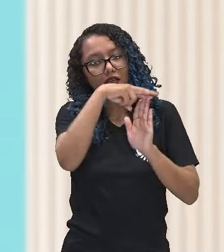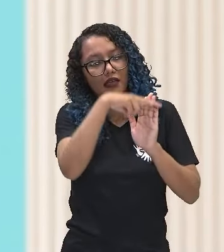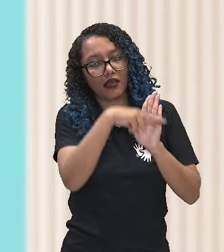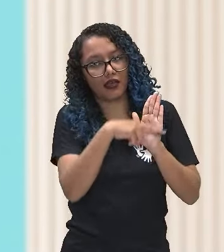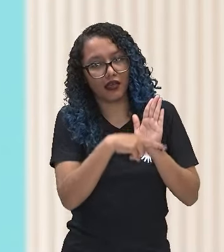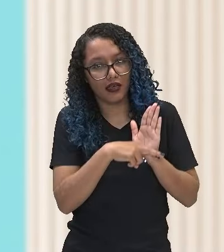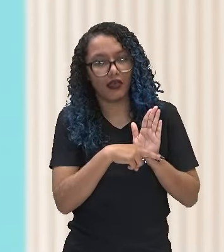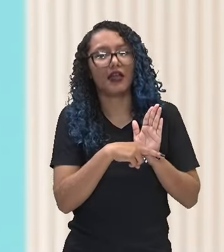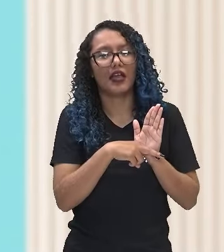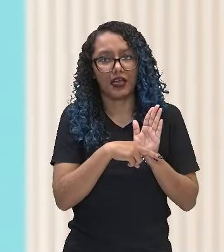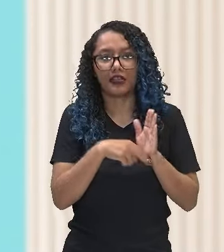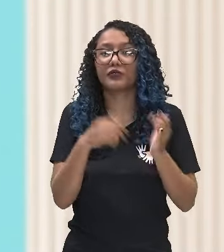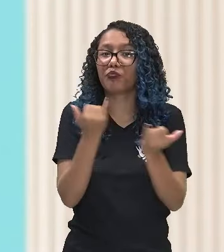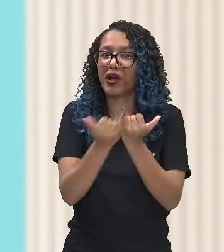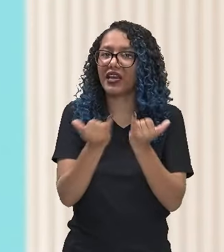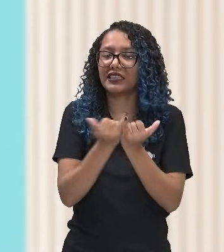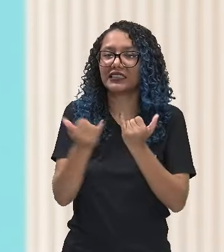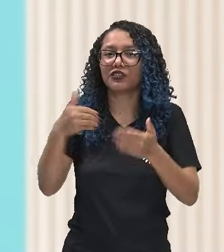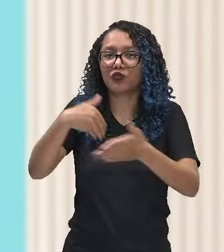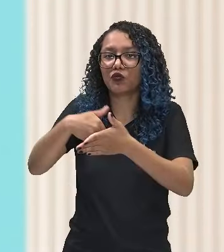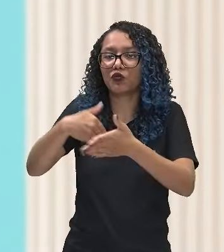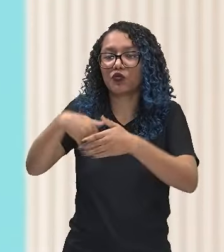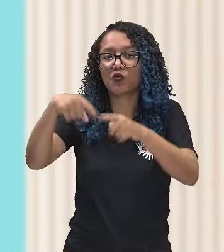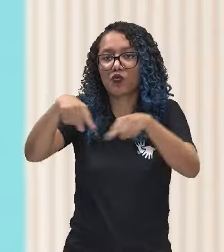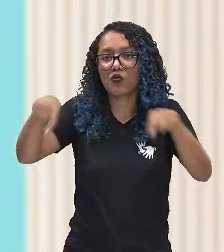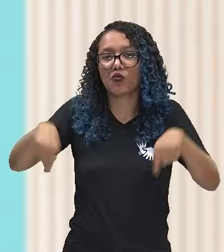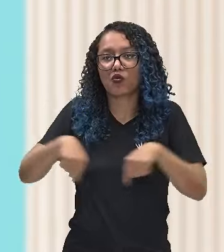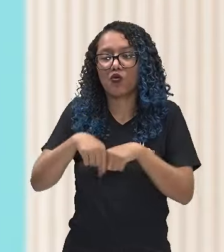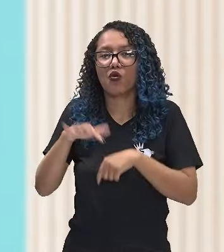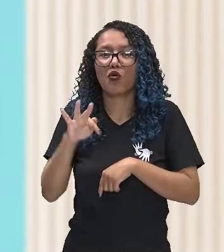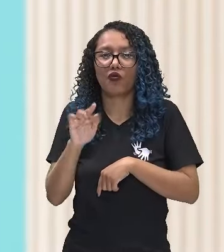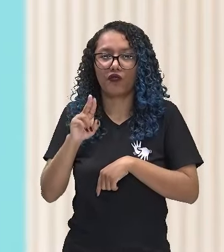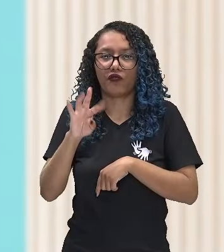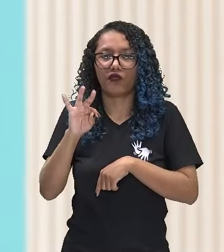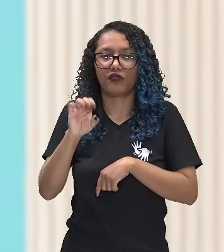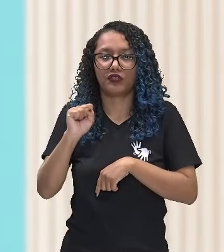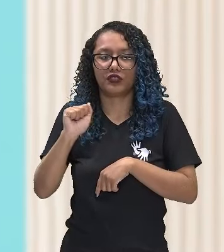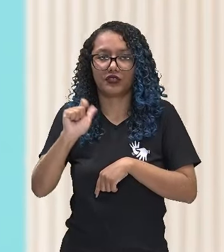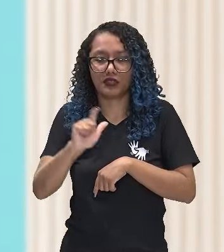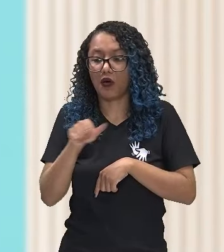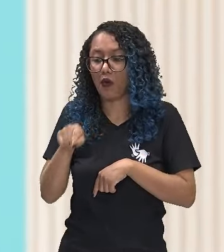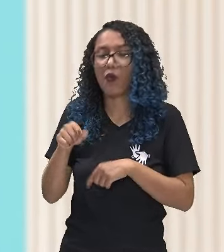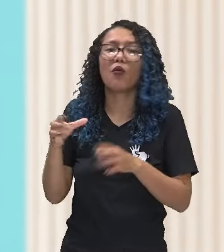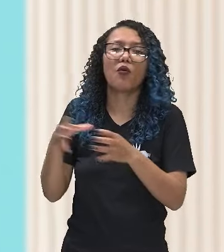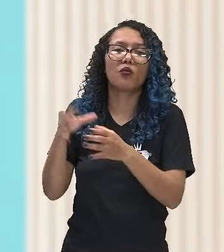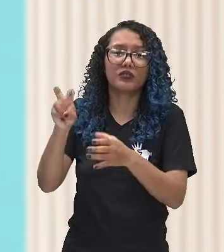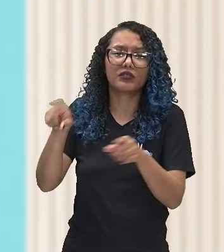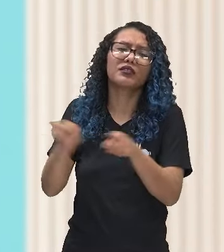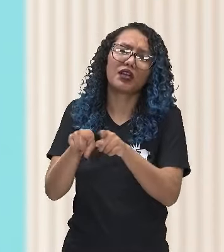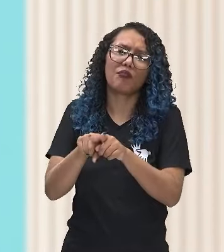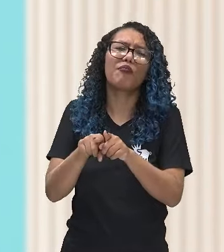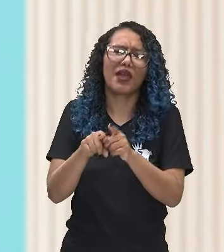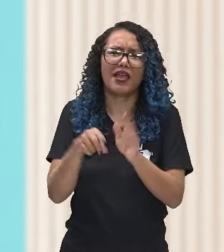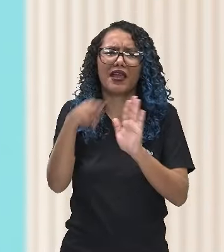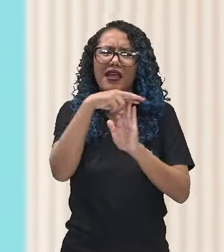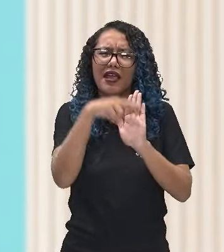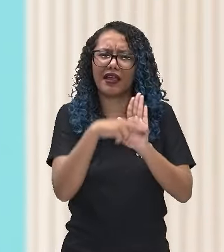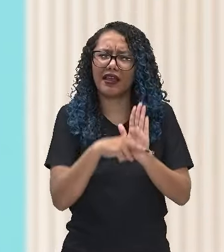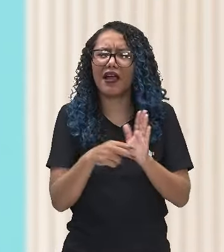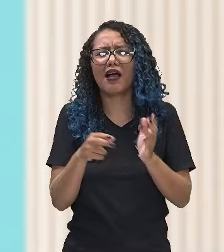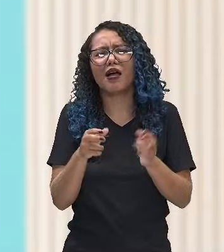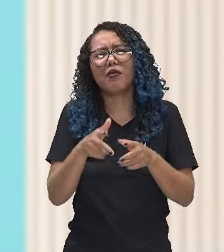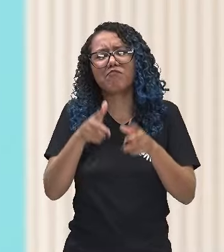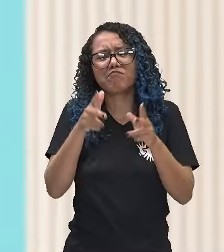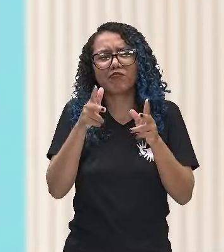também do futsal, né? A mesma coisa do futebol de 5 também. As regras são basicamente as mesmas. Somente a